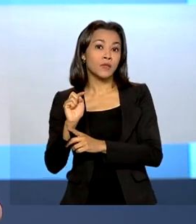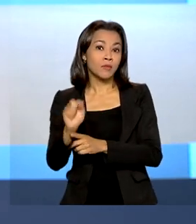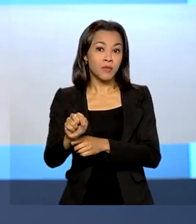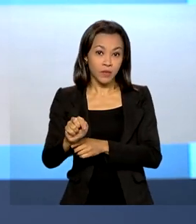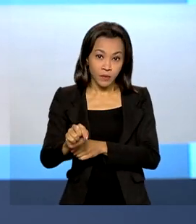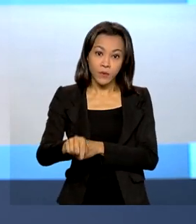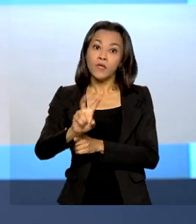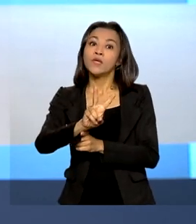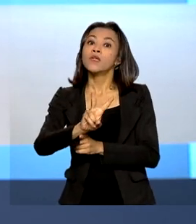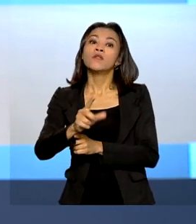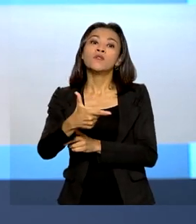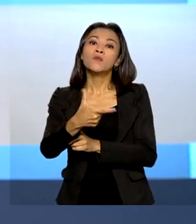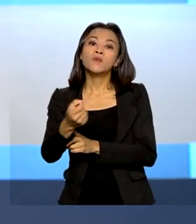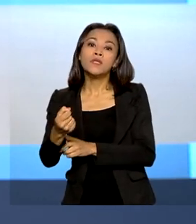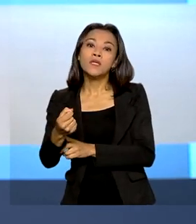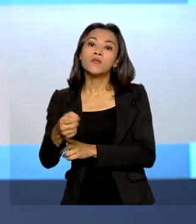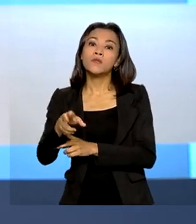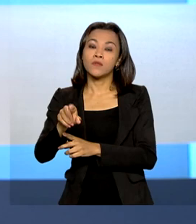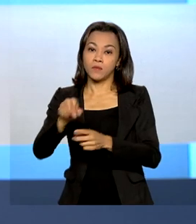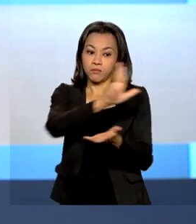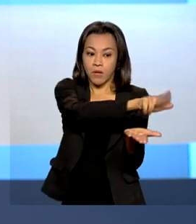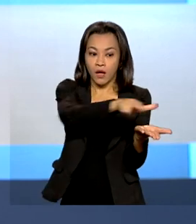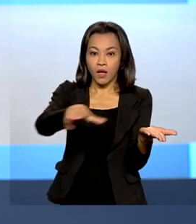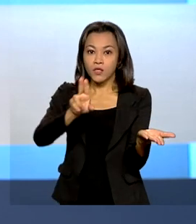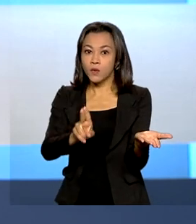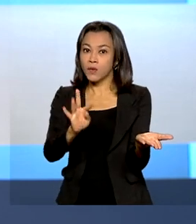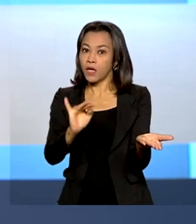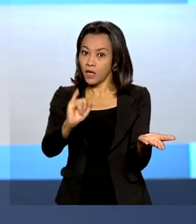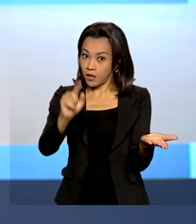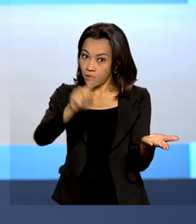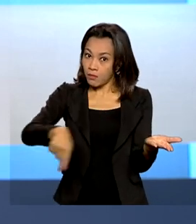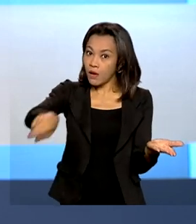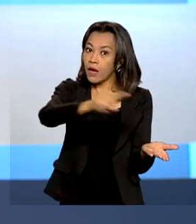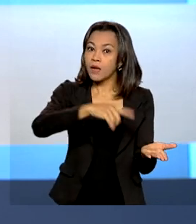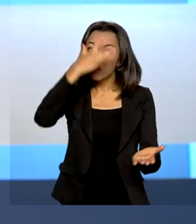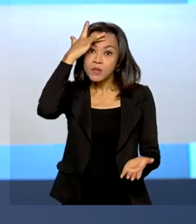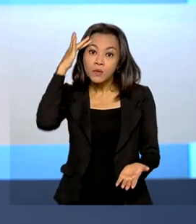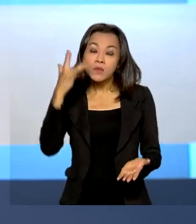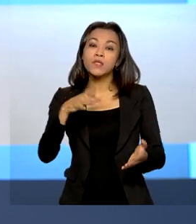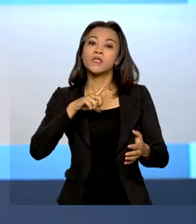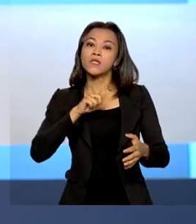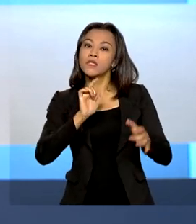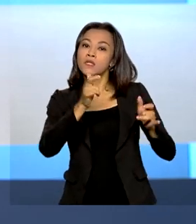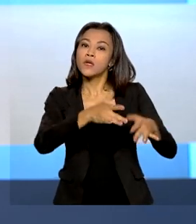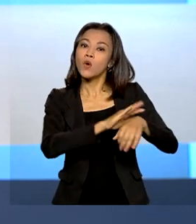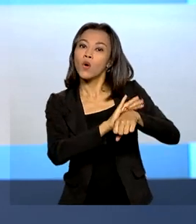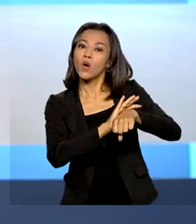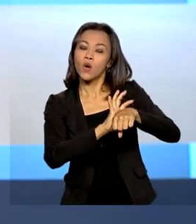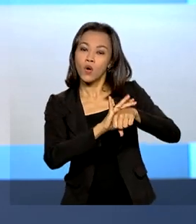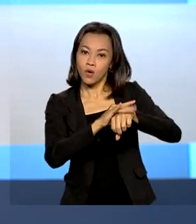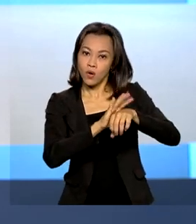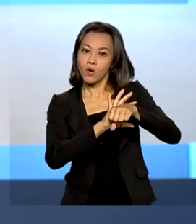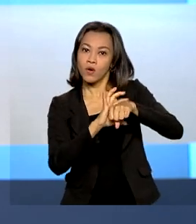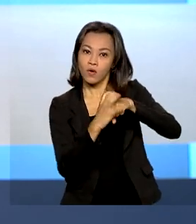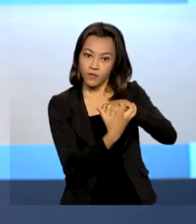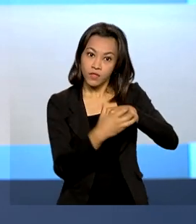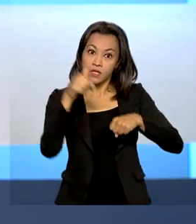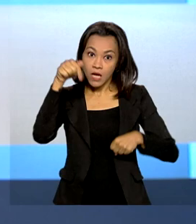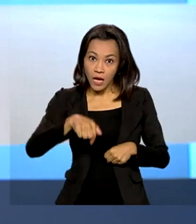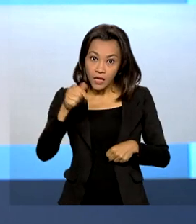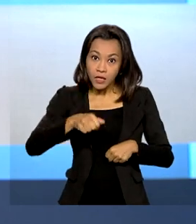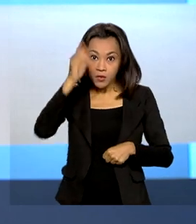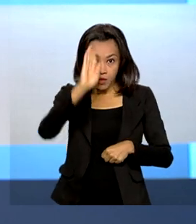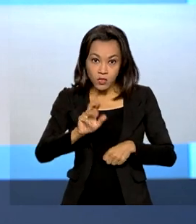para o atendimento de pacientes com Covid-19. Segundo o Ministério da Saúde, a situação epidemiológica no país está sendo